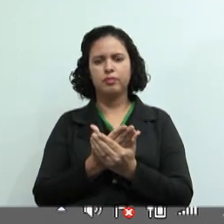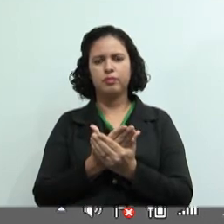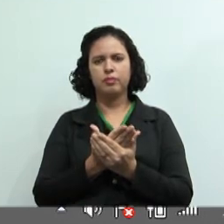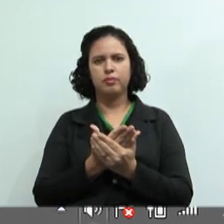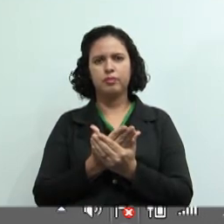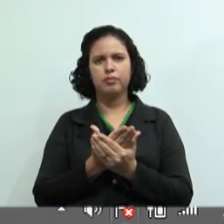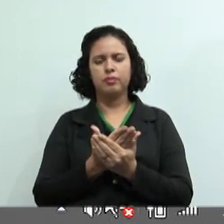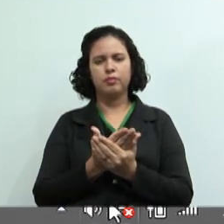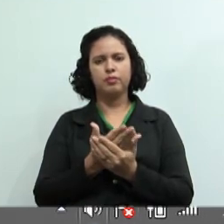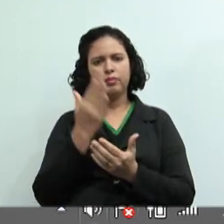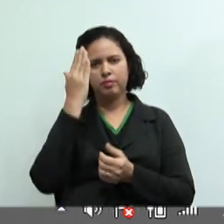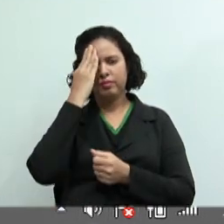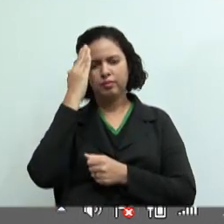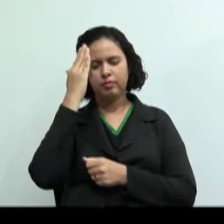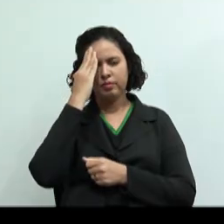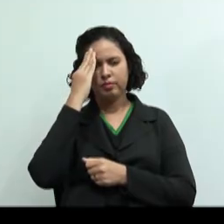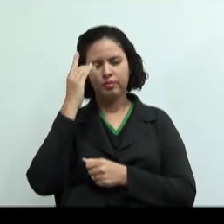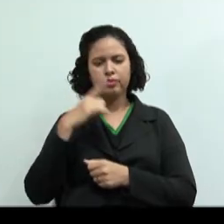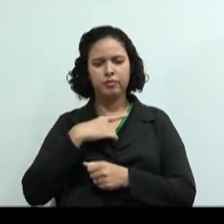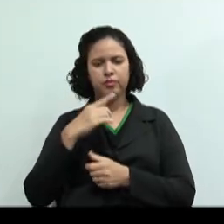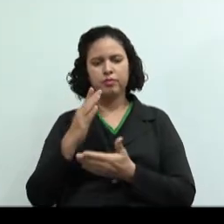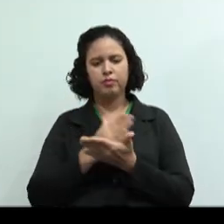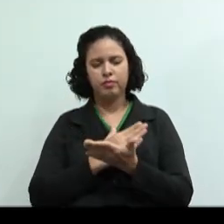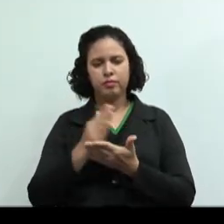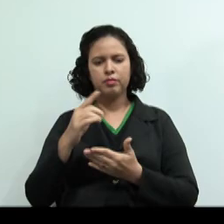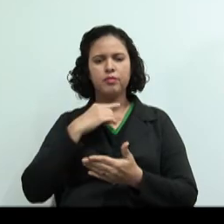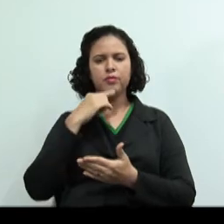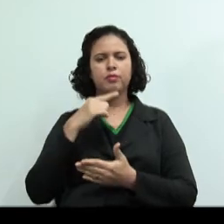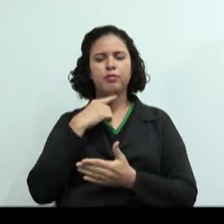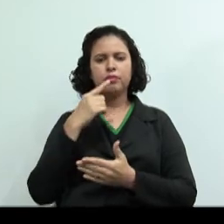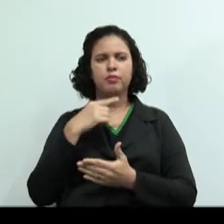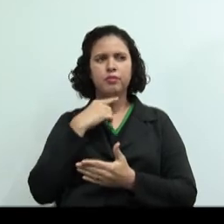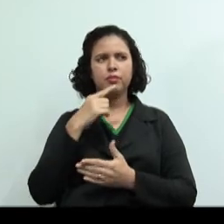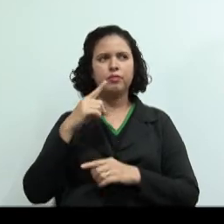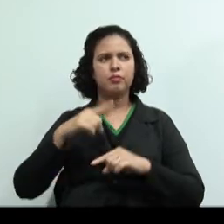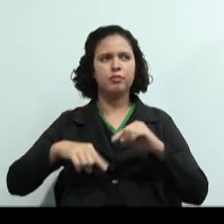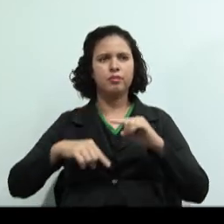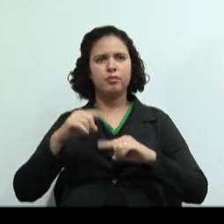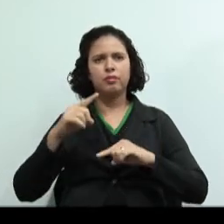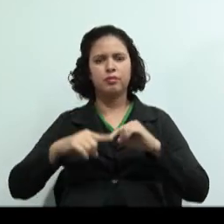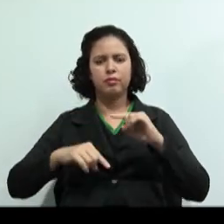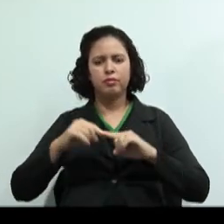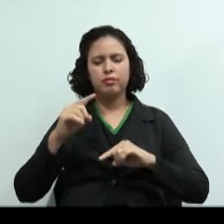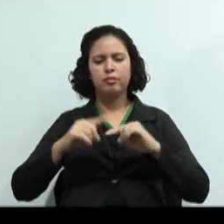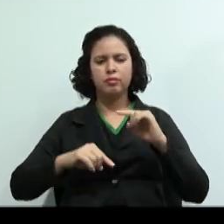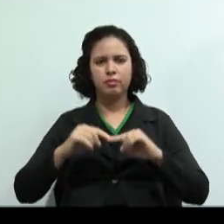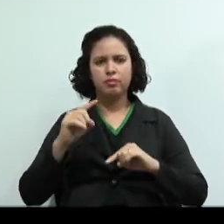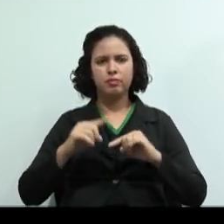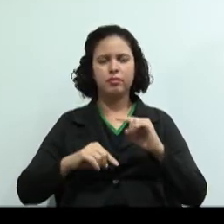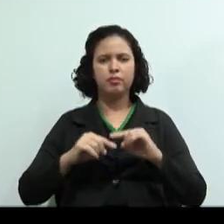Acredito que tenha dito que não recebeu o material, mas todo o material está no mural.